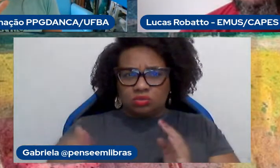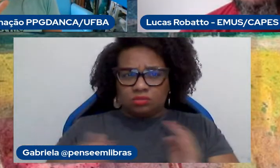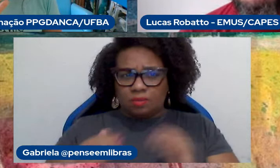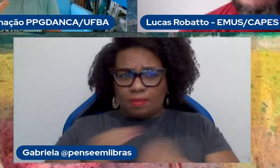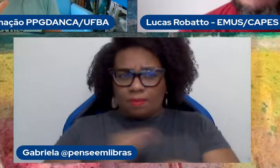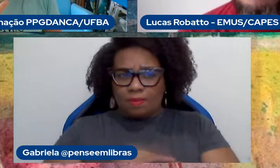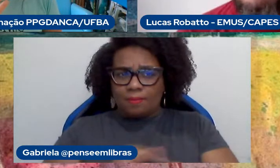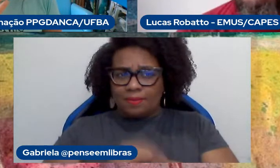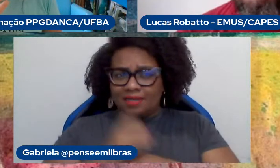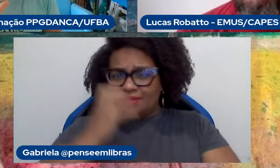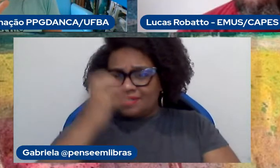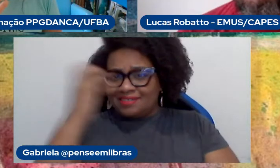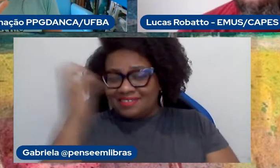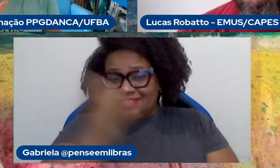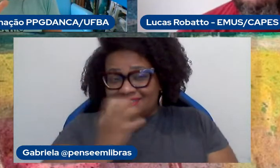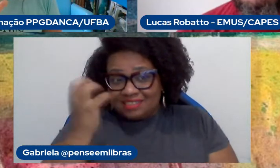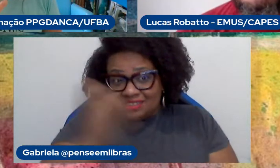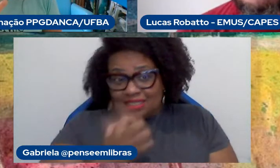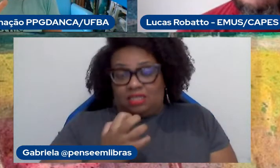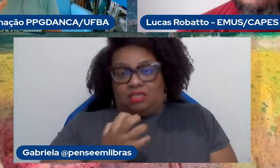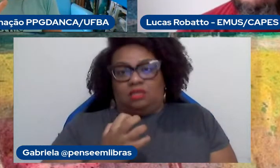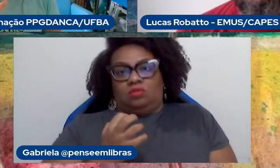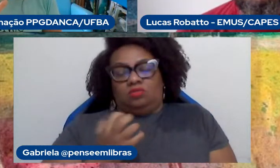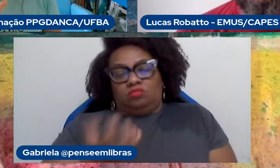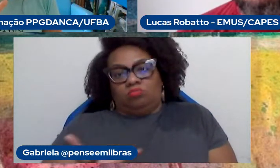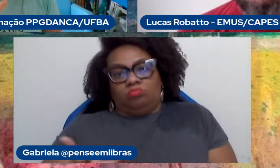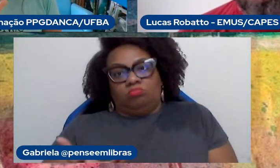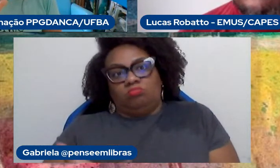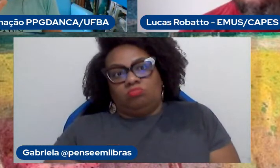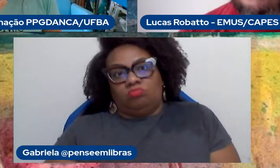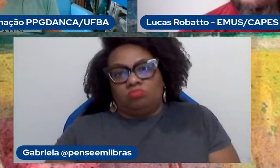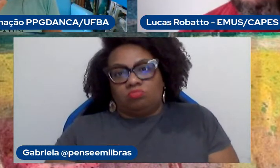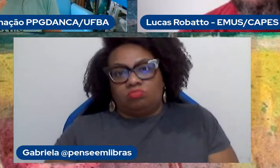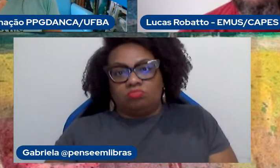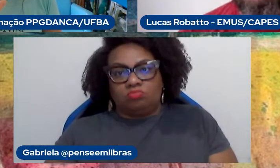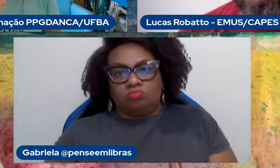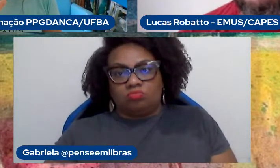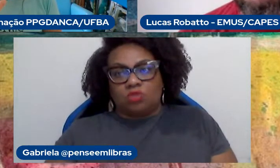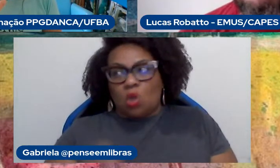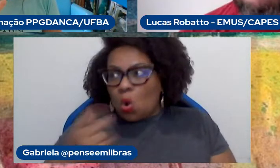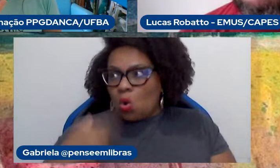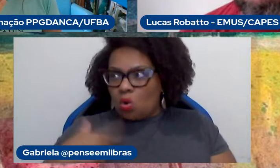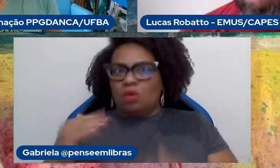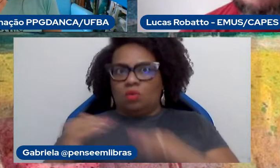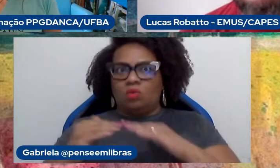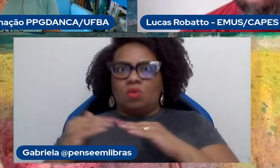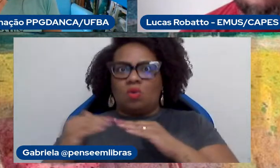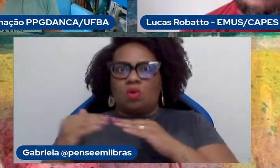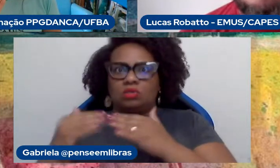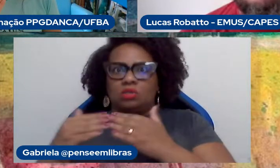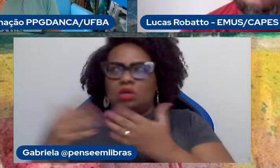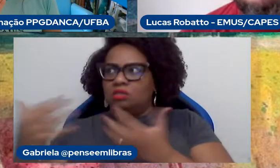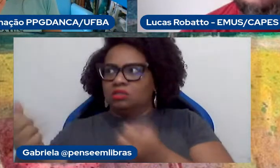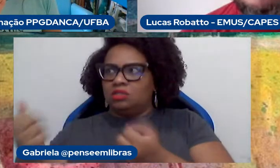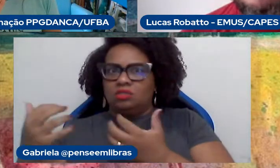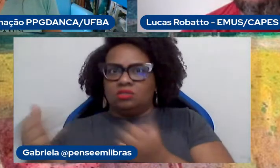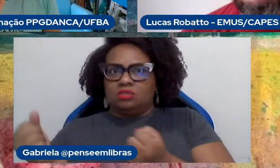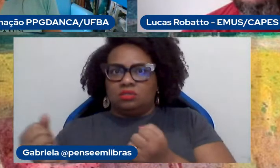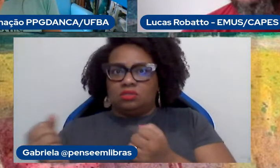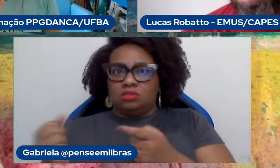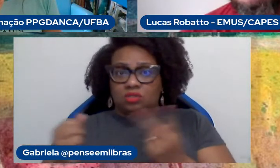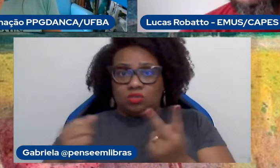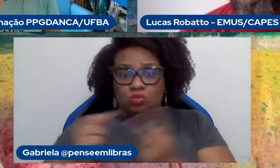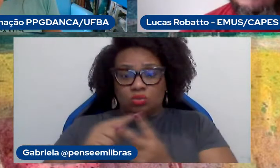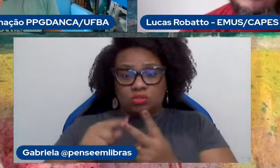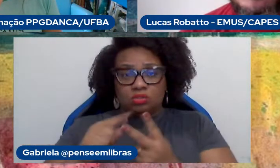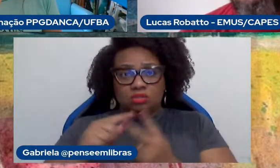-Graduação, ou estão sendo coniventes. Então, essas duas coordenações entenderam